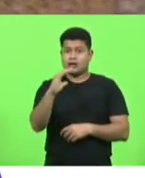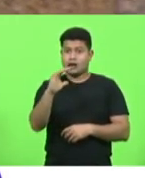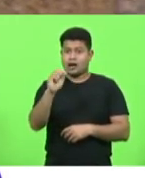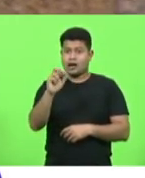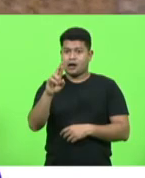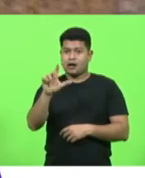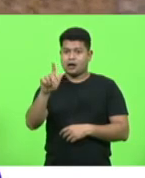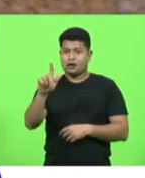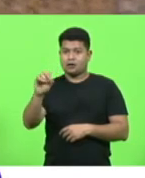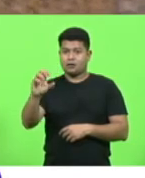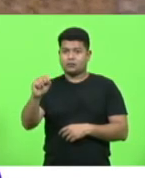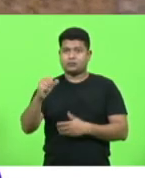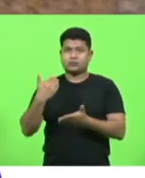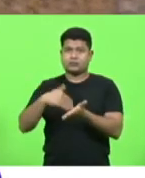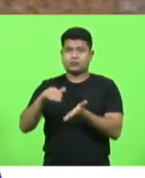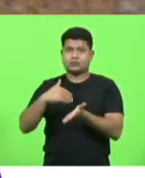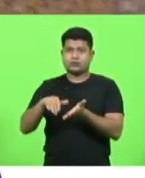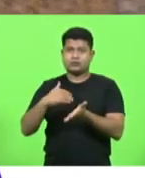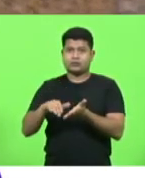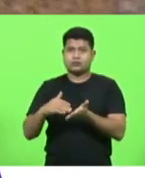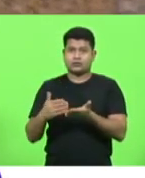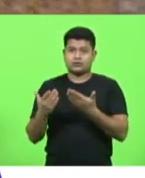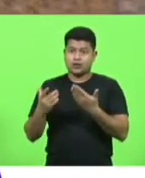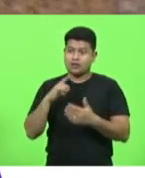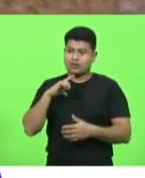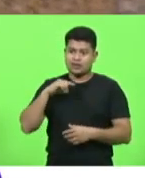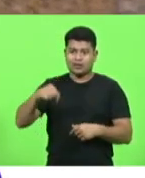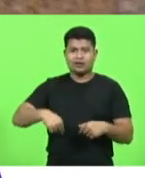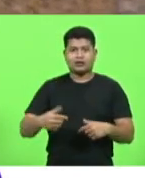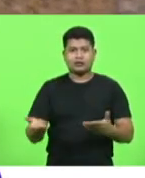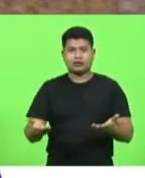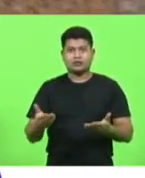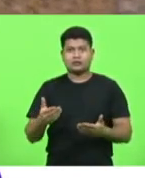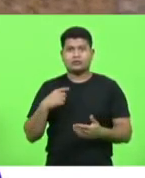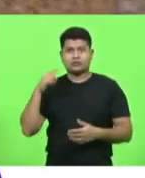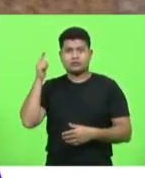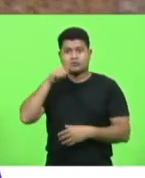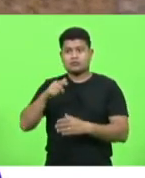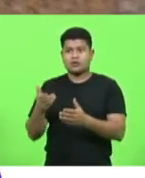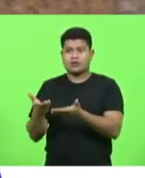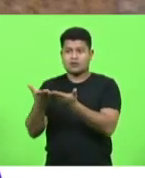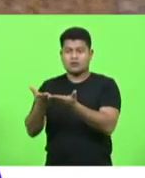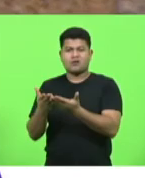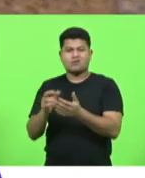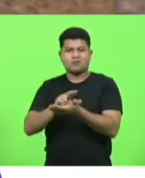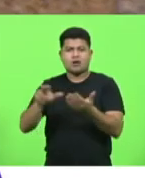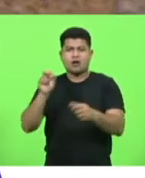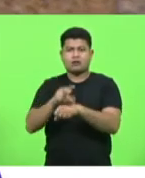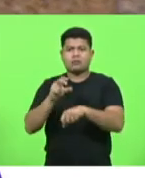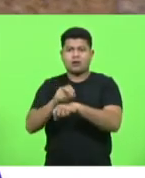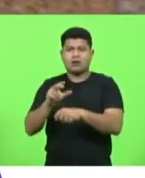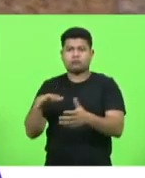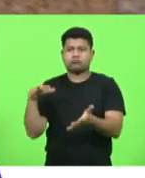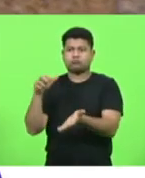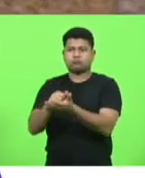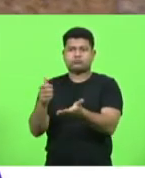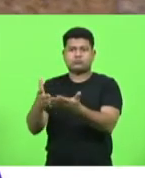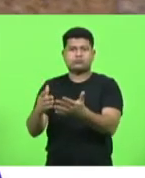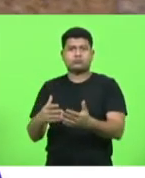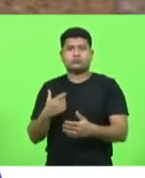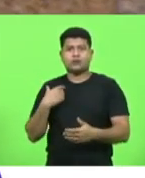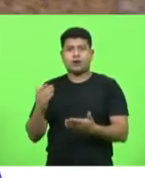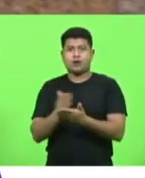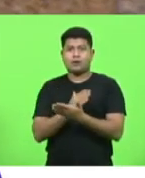uma secretaria que nós temos aqui a SC Cargos que loteou aquele porto com pessoas que muitas vezes já foi